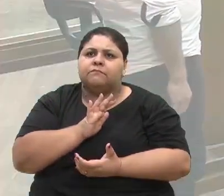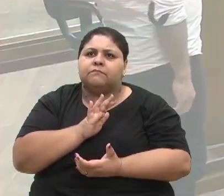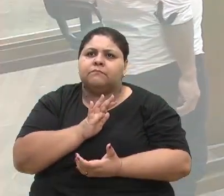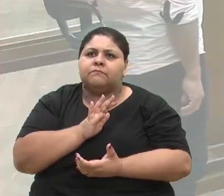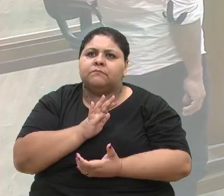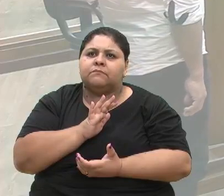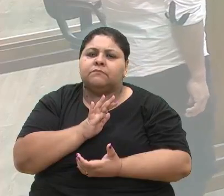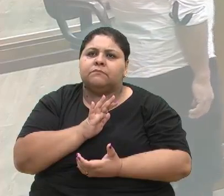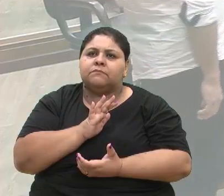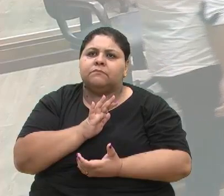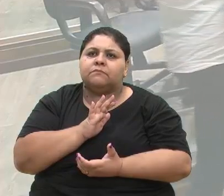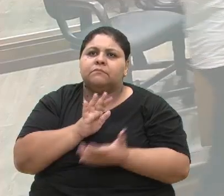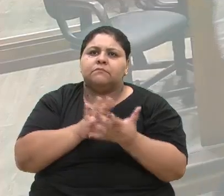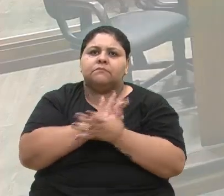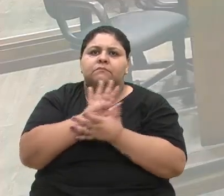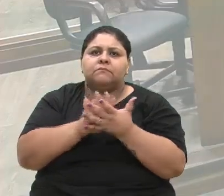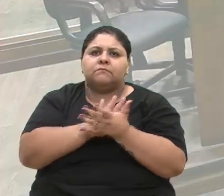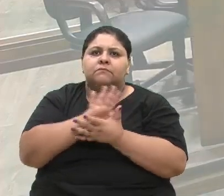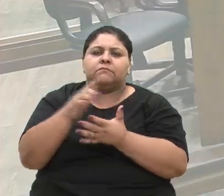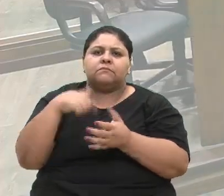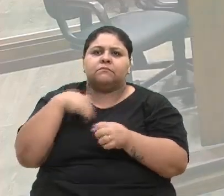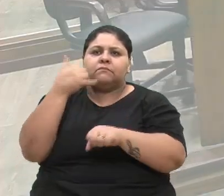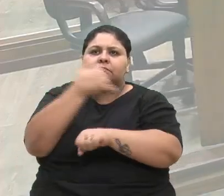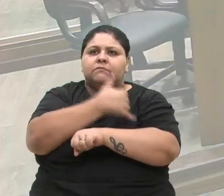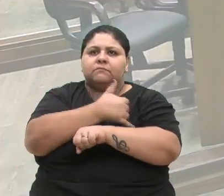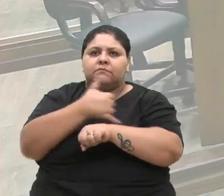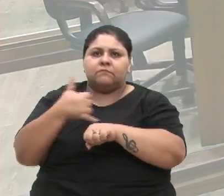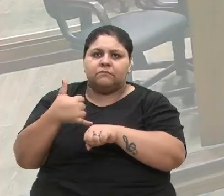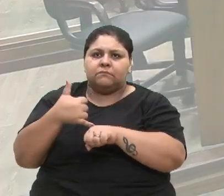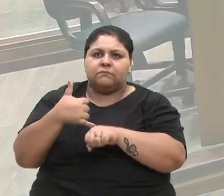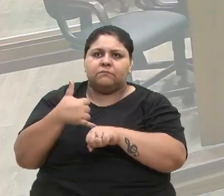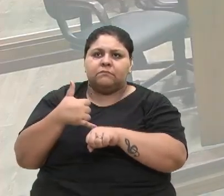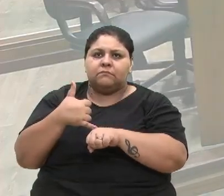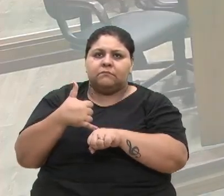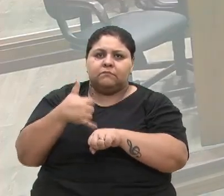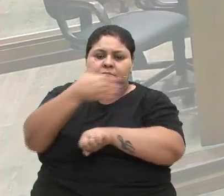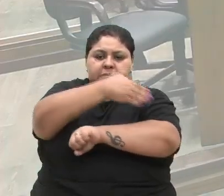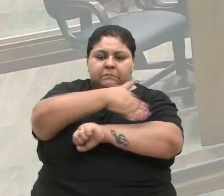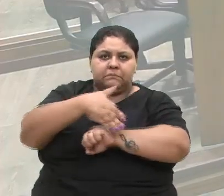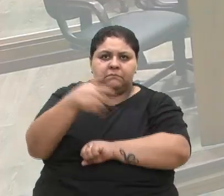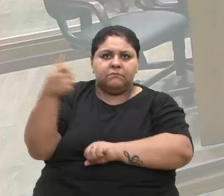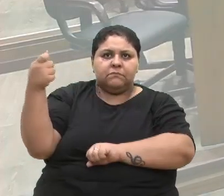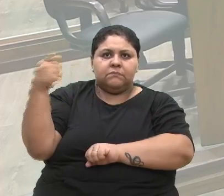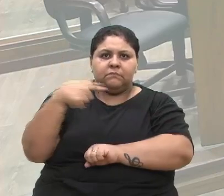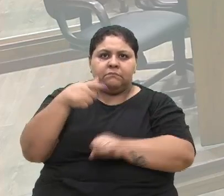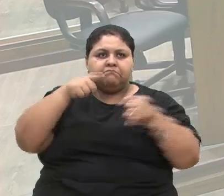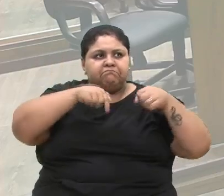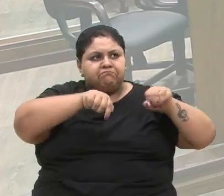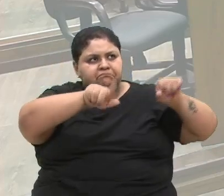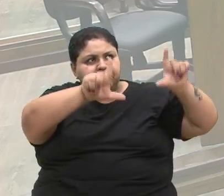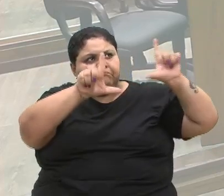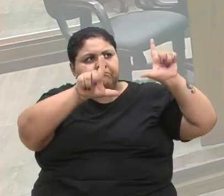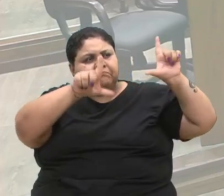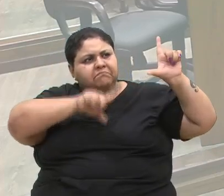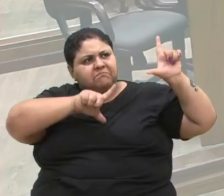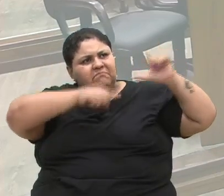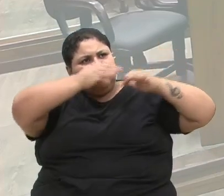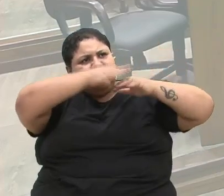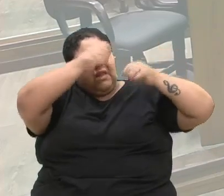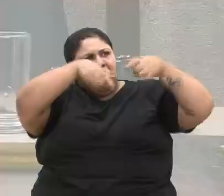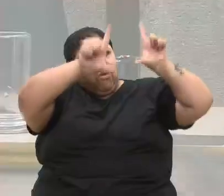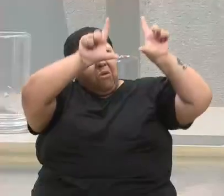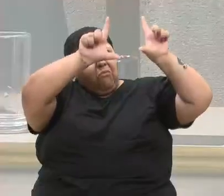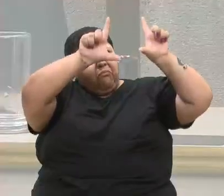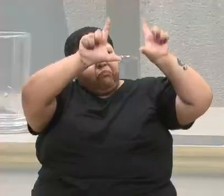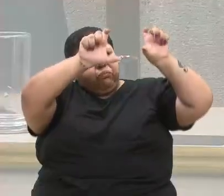Não fizeram nada, eu passei, passo seguido nessa Rota do Sol. As placas estão, tem mais placas caídas,